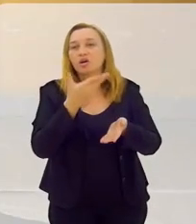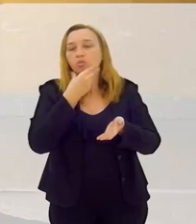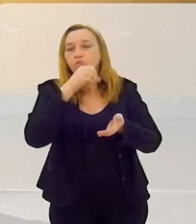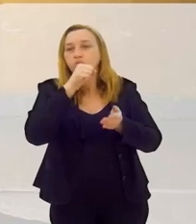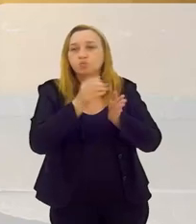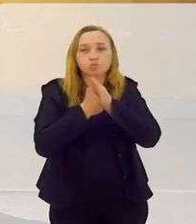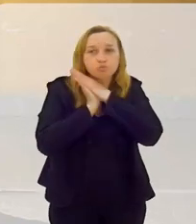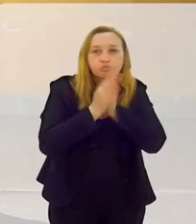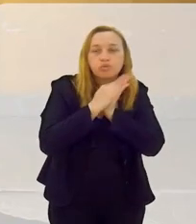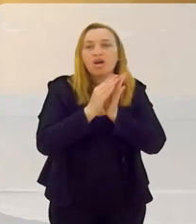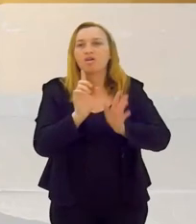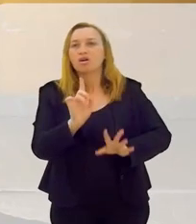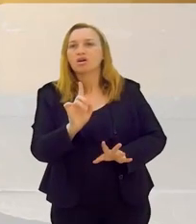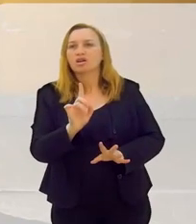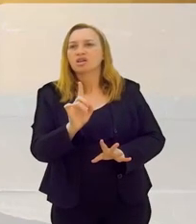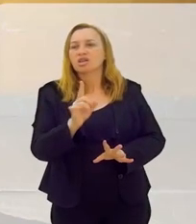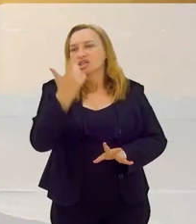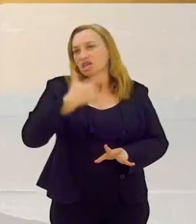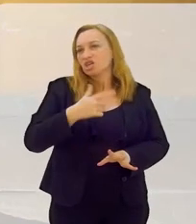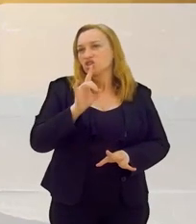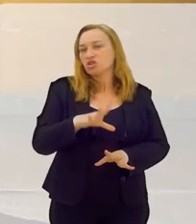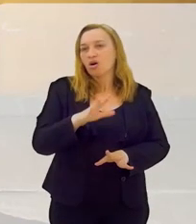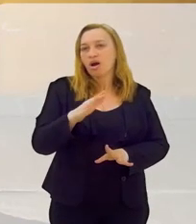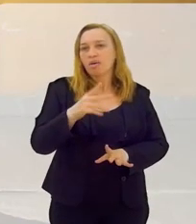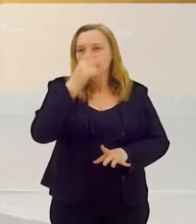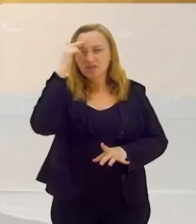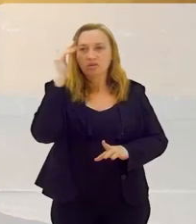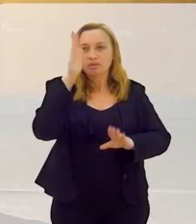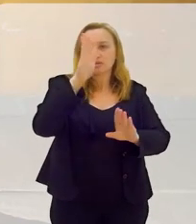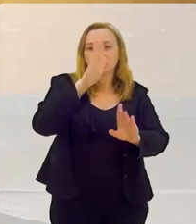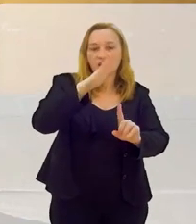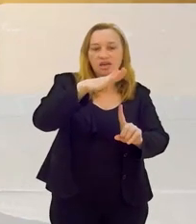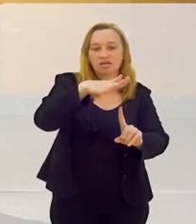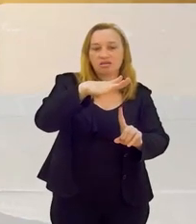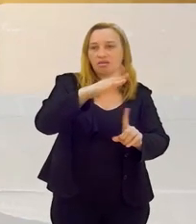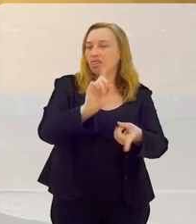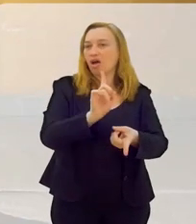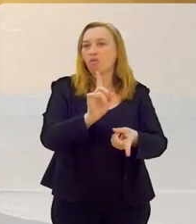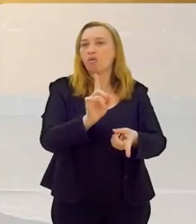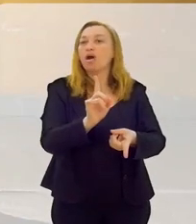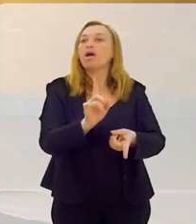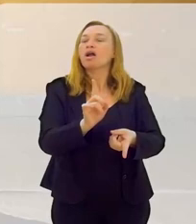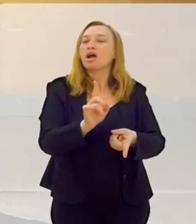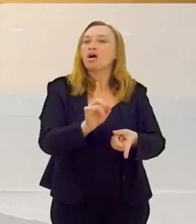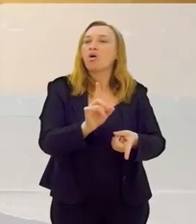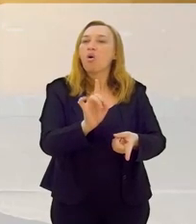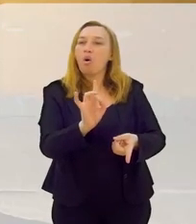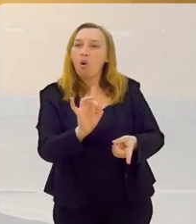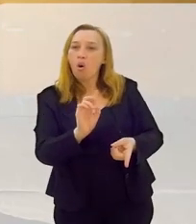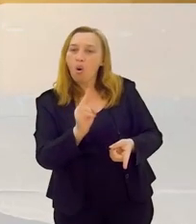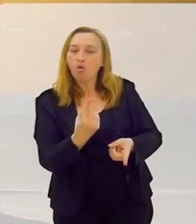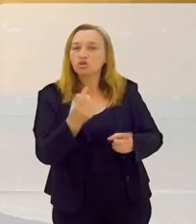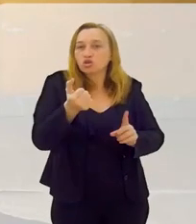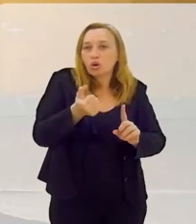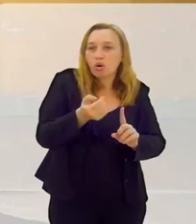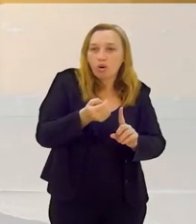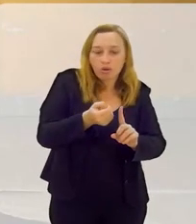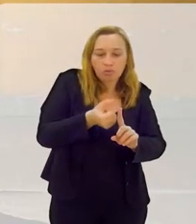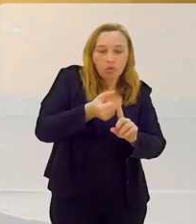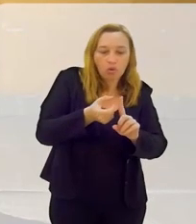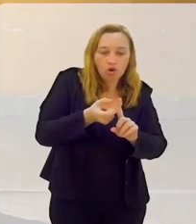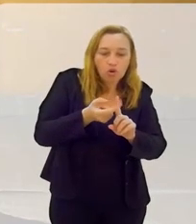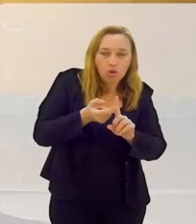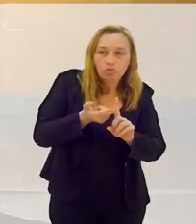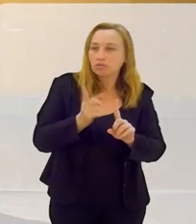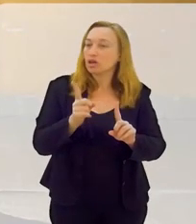babalorixá não é apenas ter gente para bater a cabeça e você abençoar. Ou só apenas acender vela. Você tem que